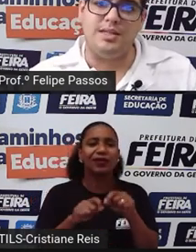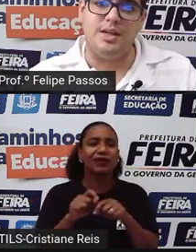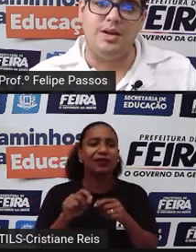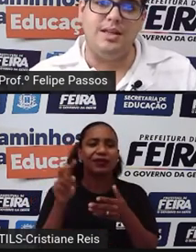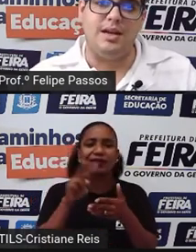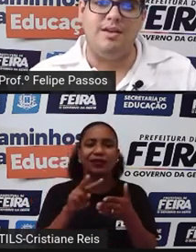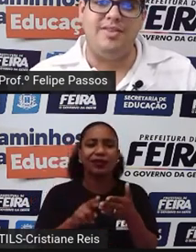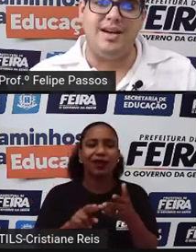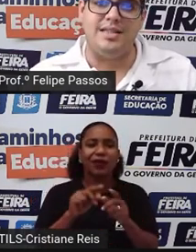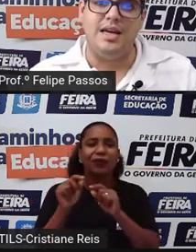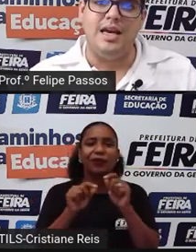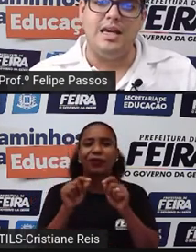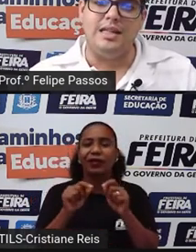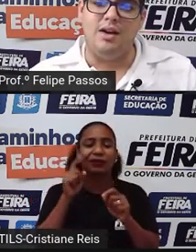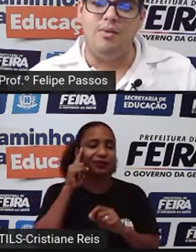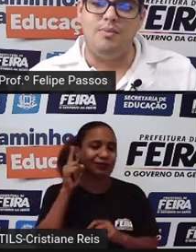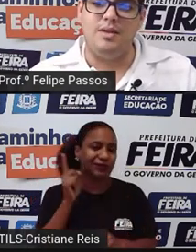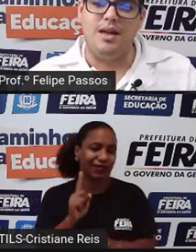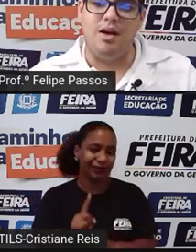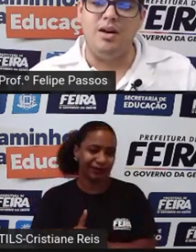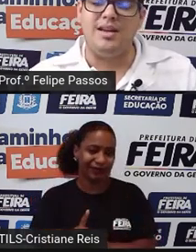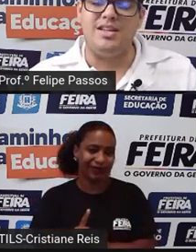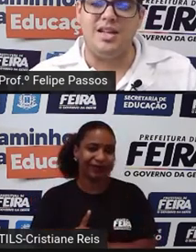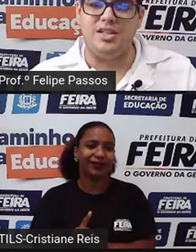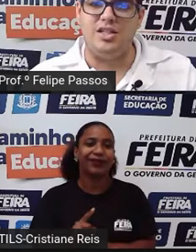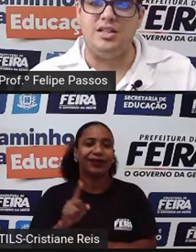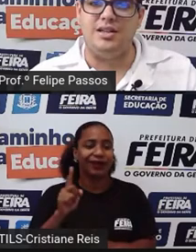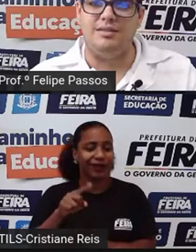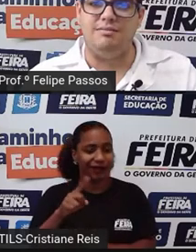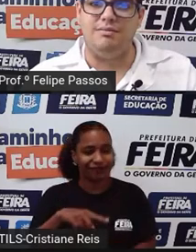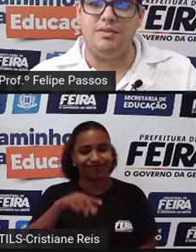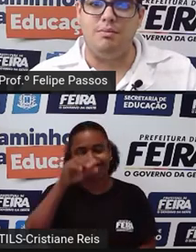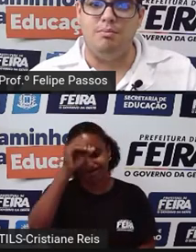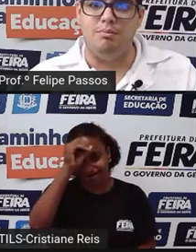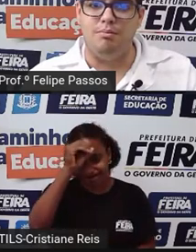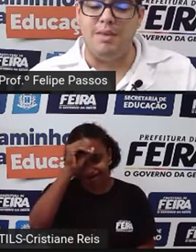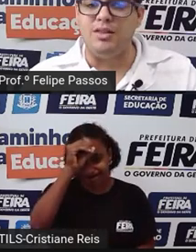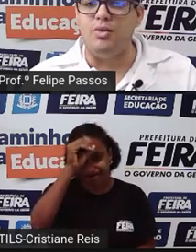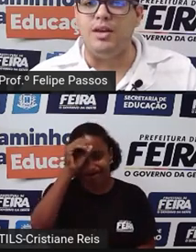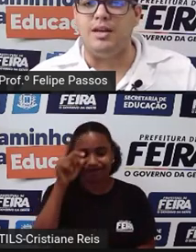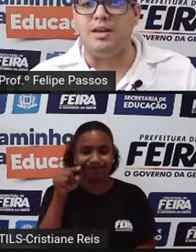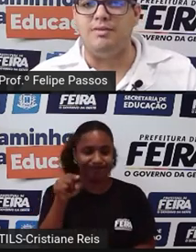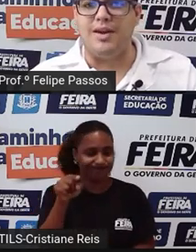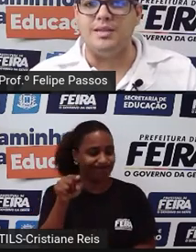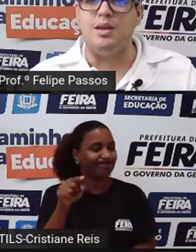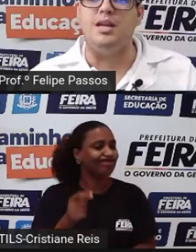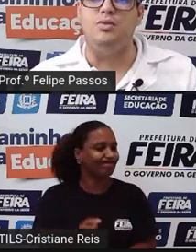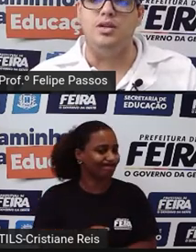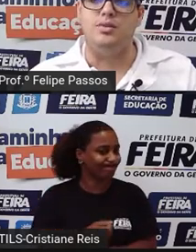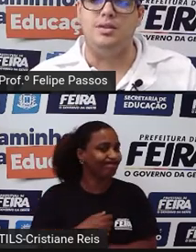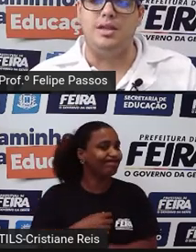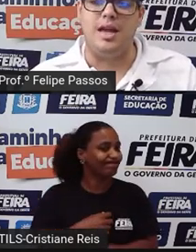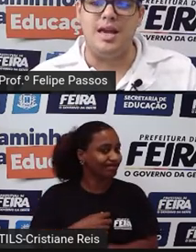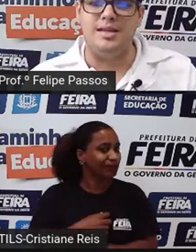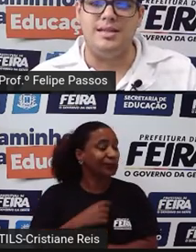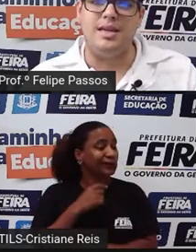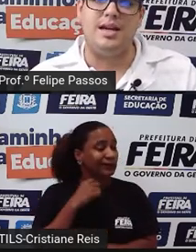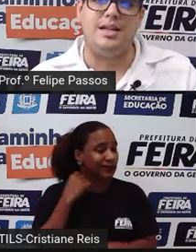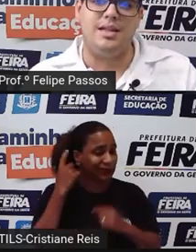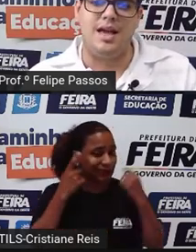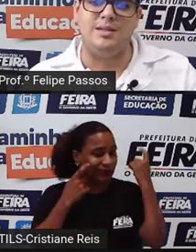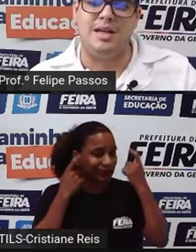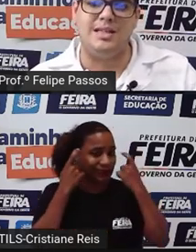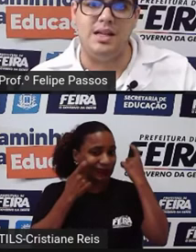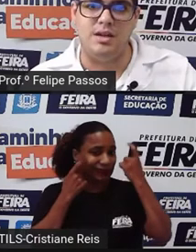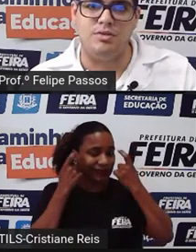o que aconteceu ali naquela frase. Então, olha que estatística medonha, né? Faz medo isso. Três em